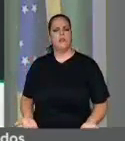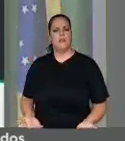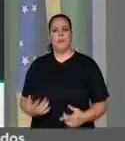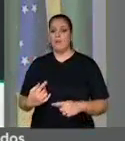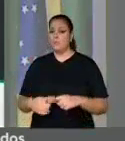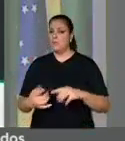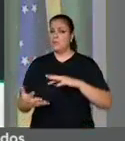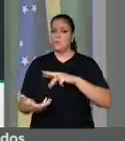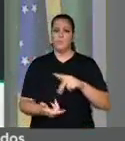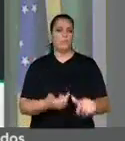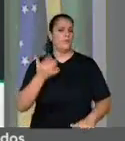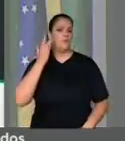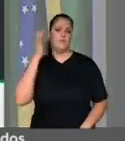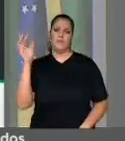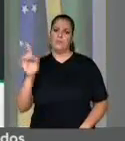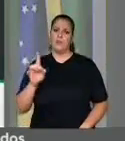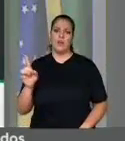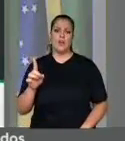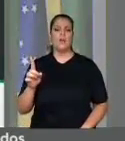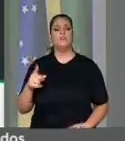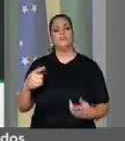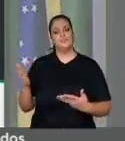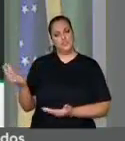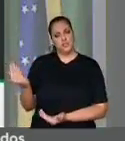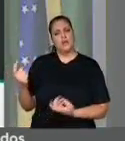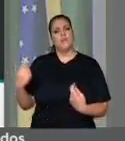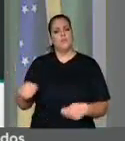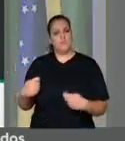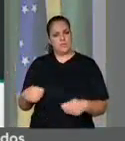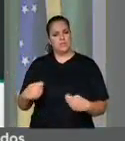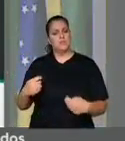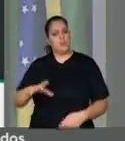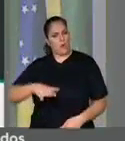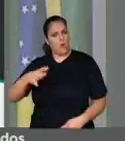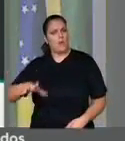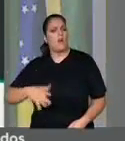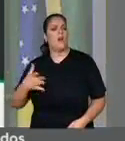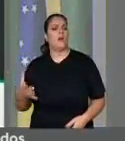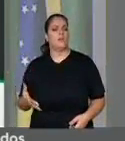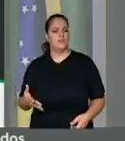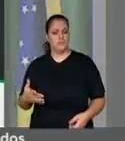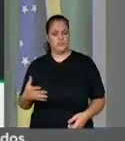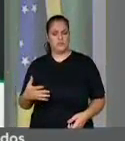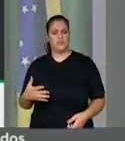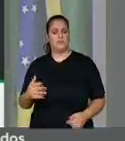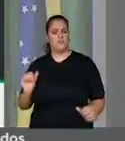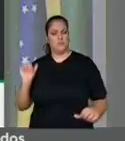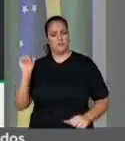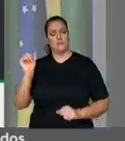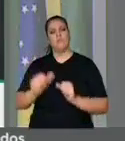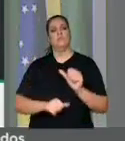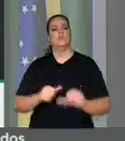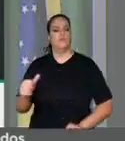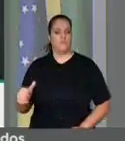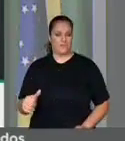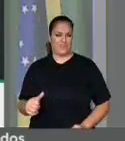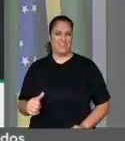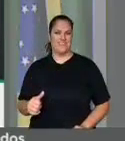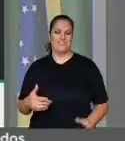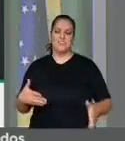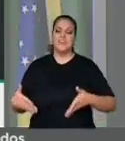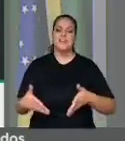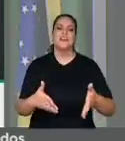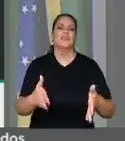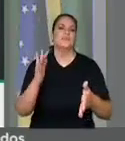mundo que está aí fora, colocar suas ideias para fora e transformar. Transformar a sociedade. Mudar o rumo